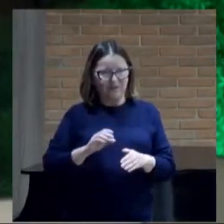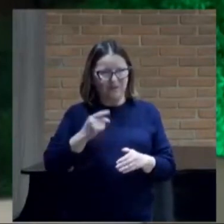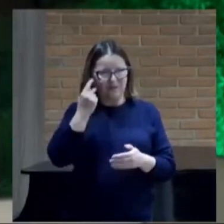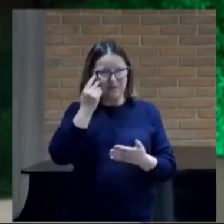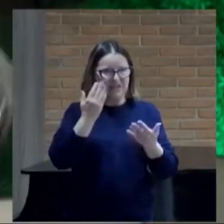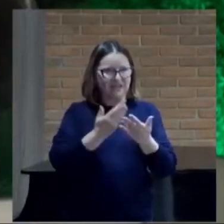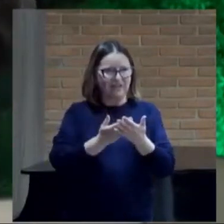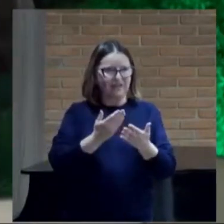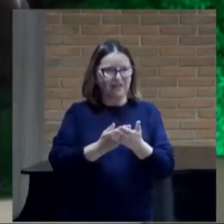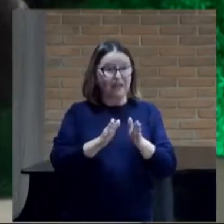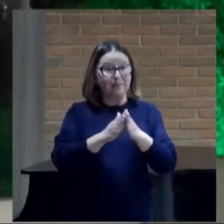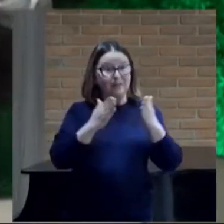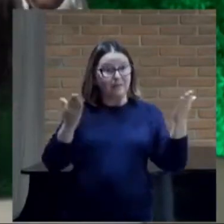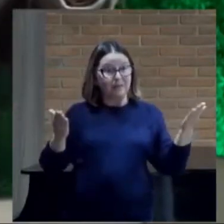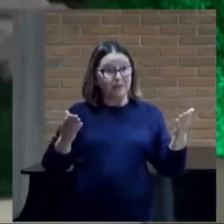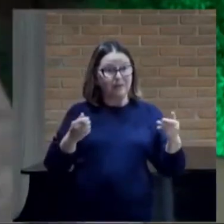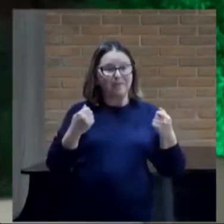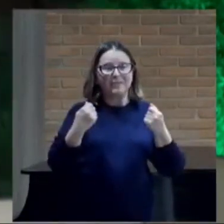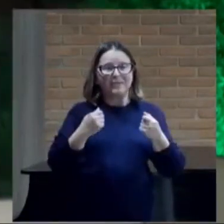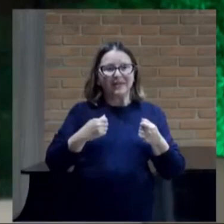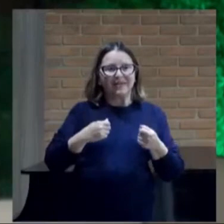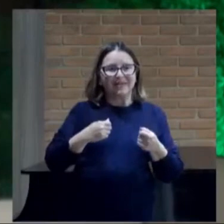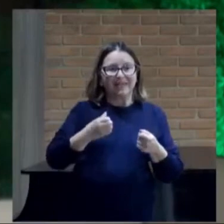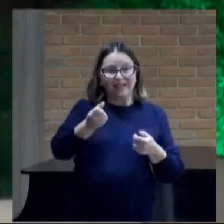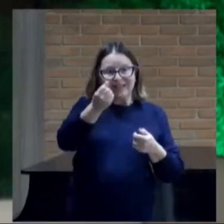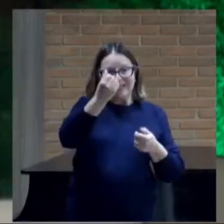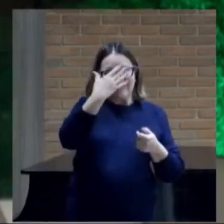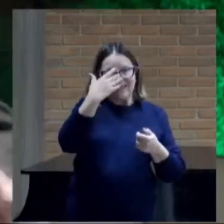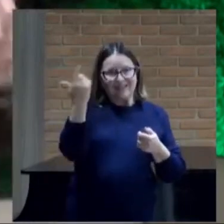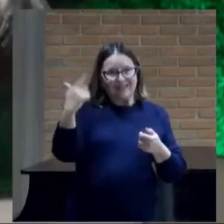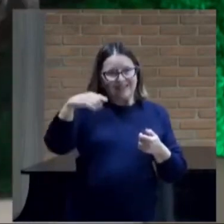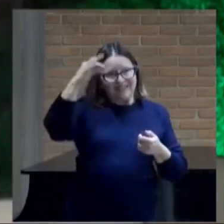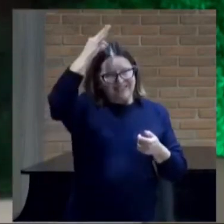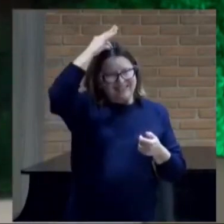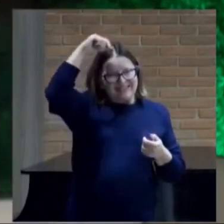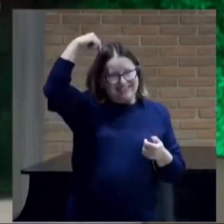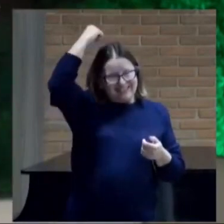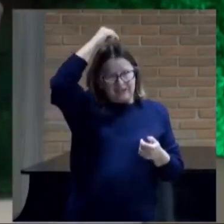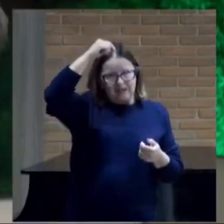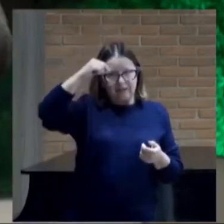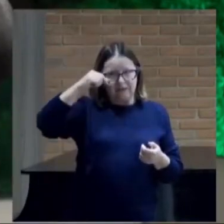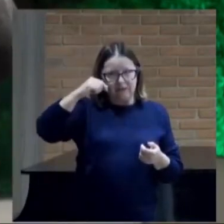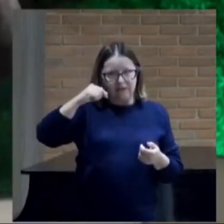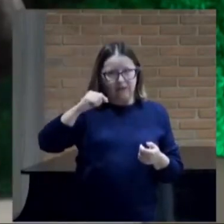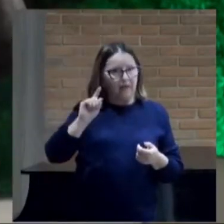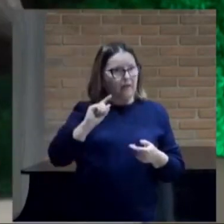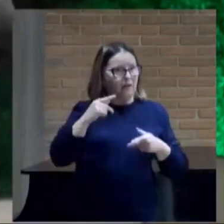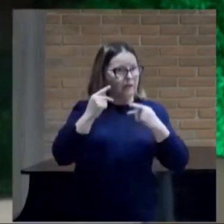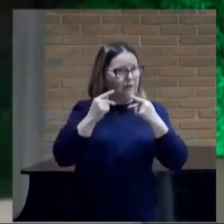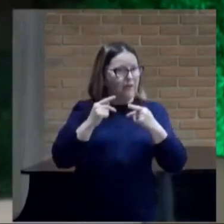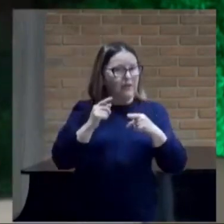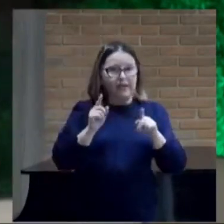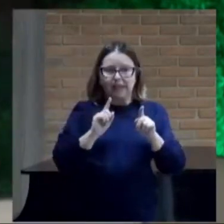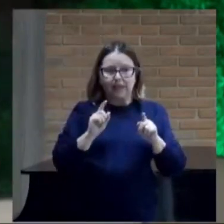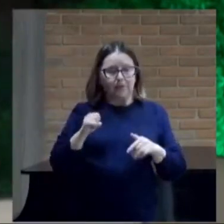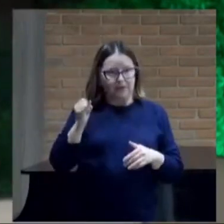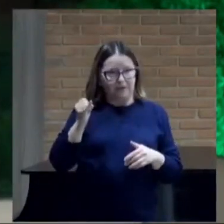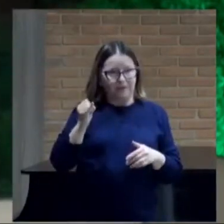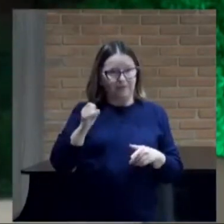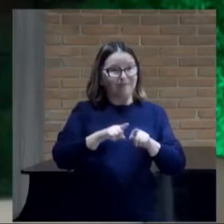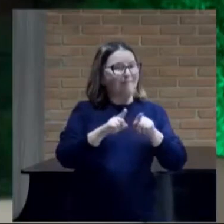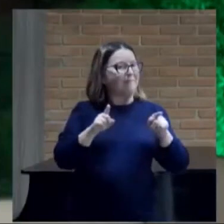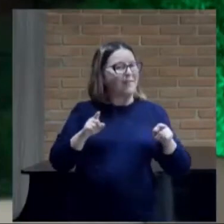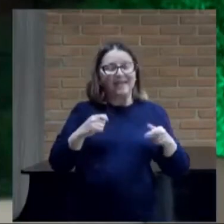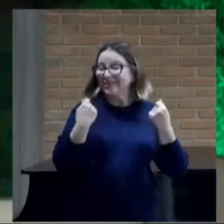estudar a bíblia eu preciso do espírito santo não estou dizendo que não é importante isso mas eu não preciso